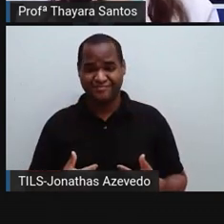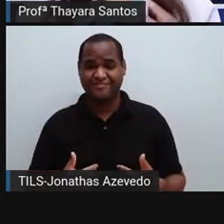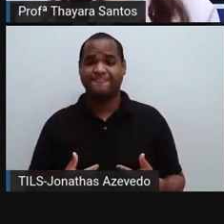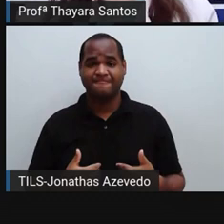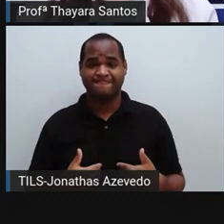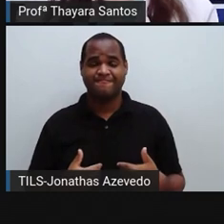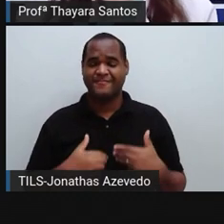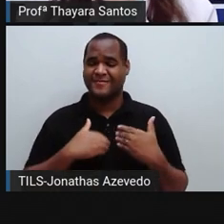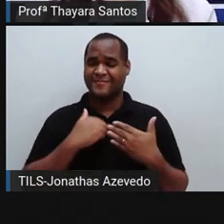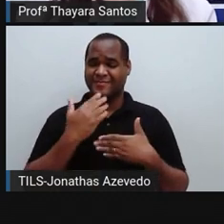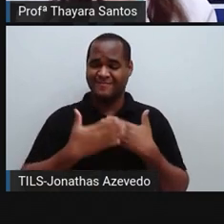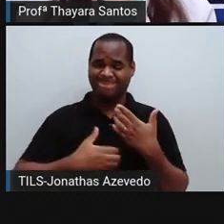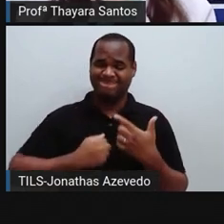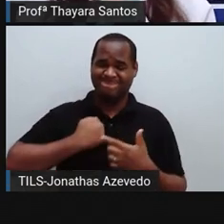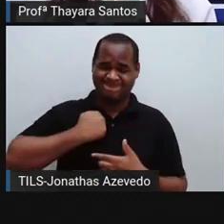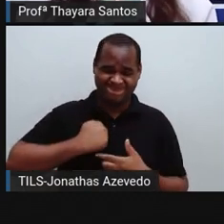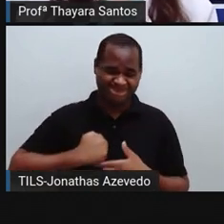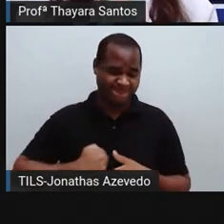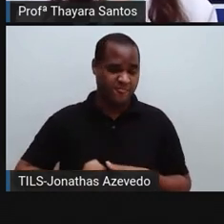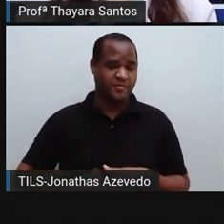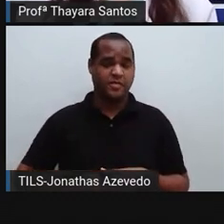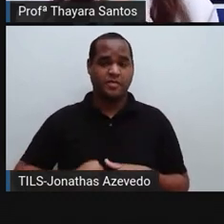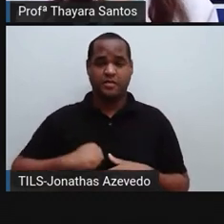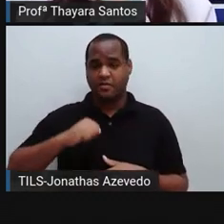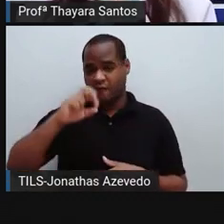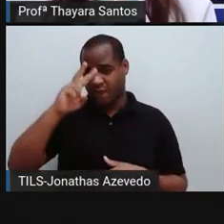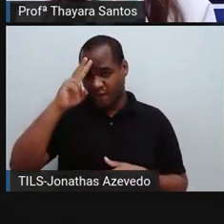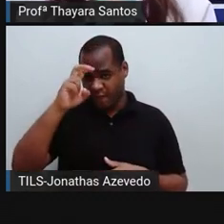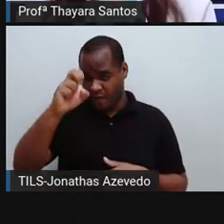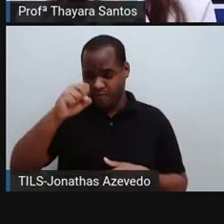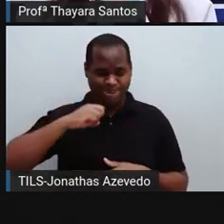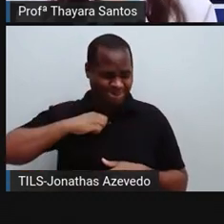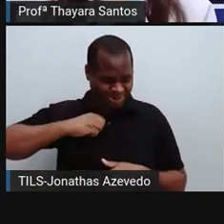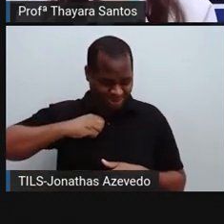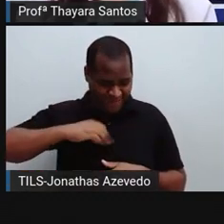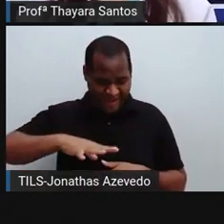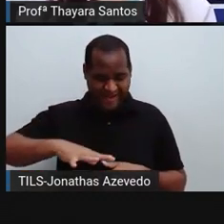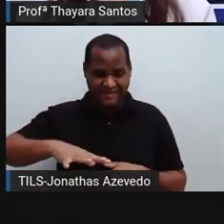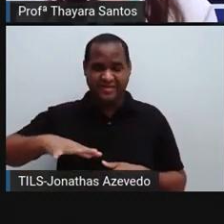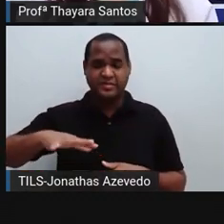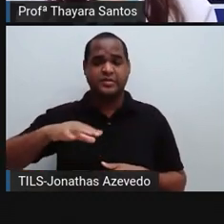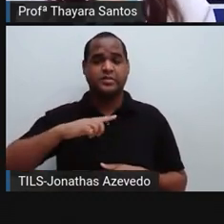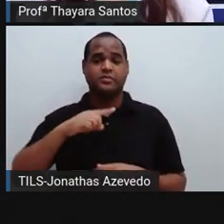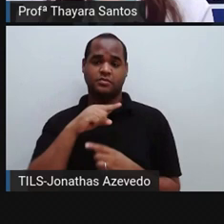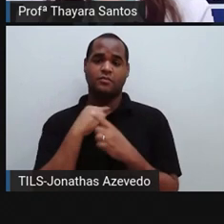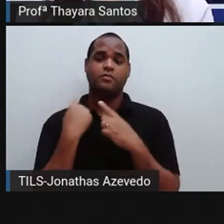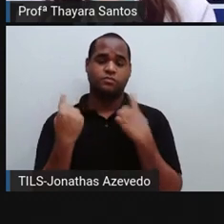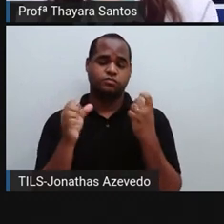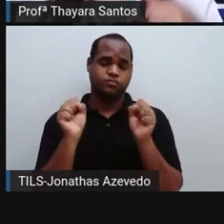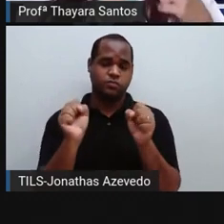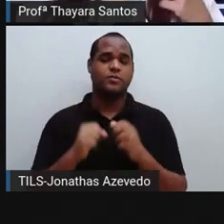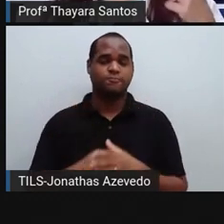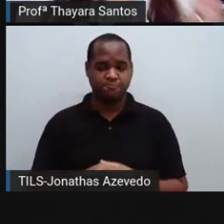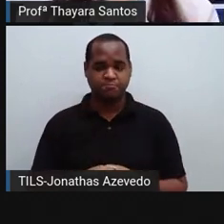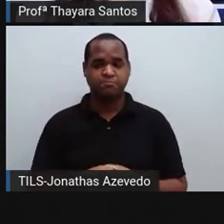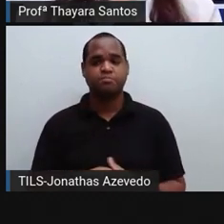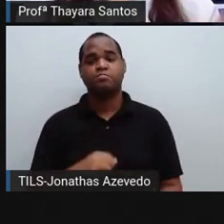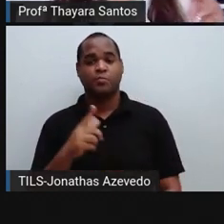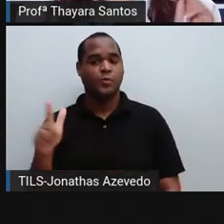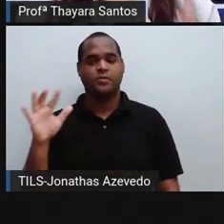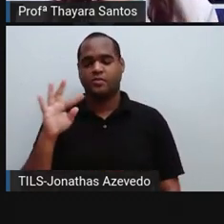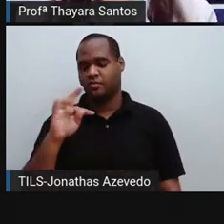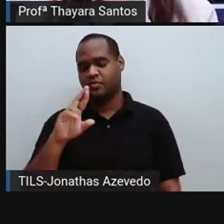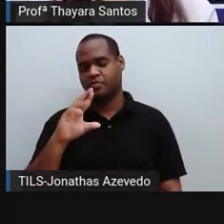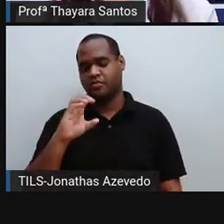uma diarreia muito forte e sim pode levar a morte nos casos mais graves. A gente tem a tricomoníase,